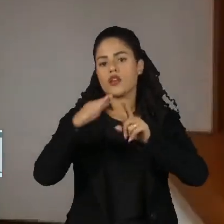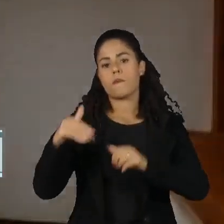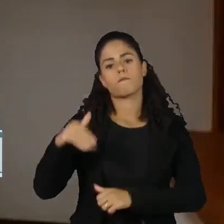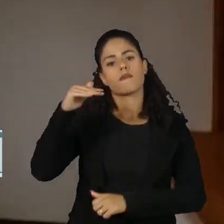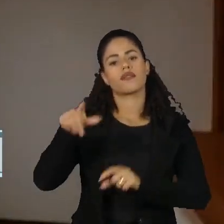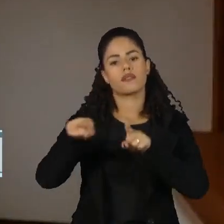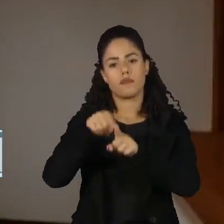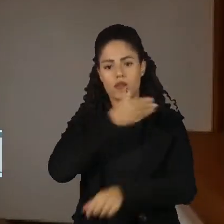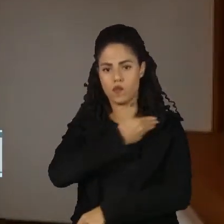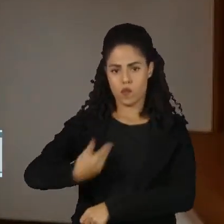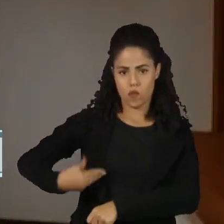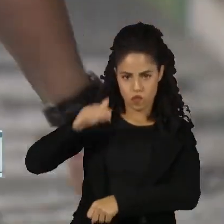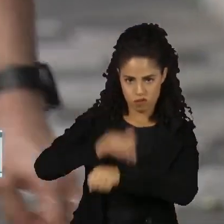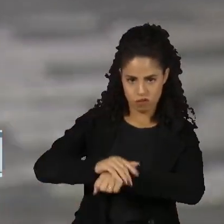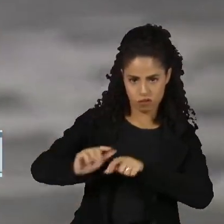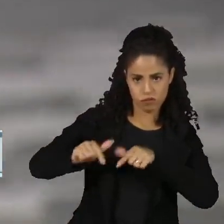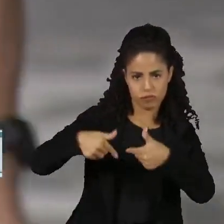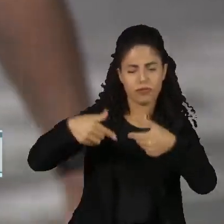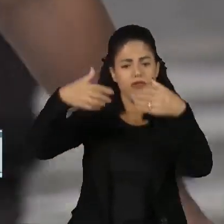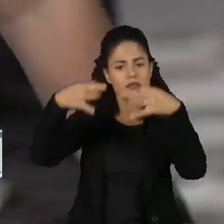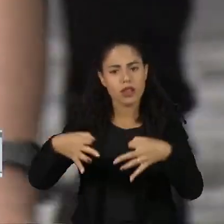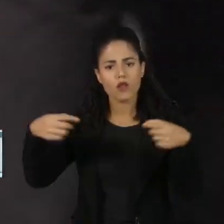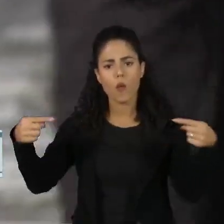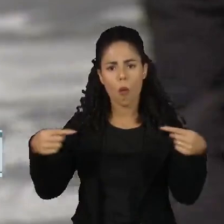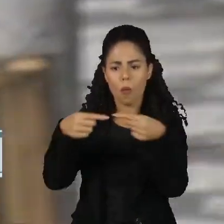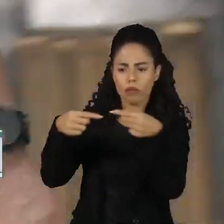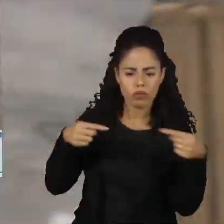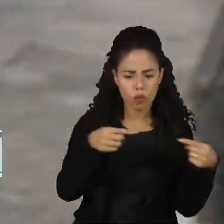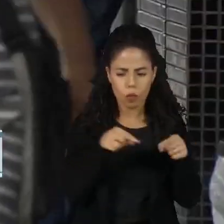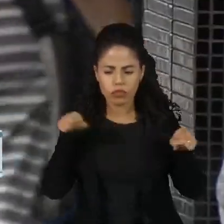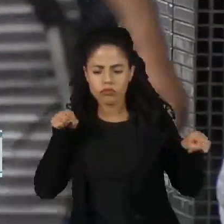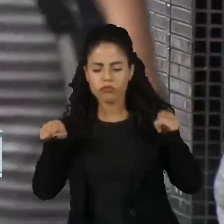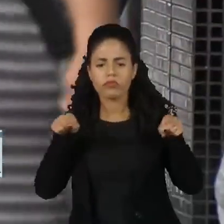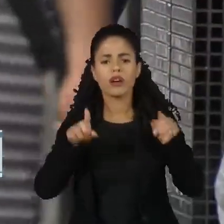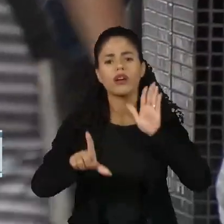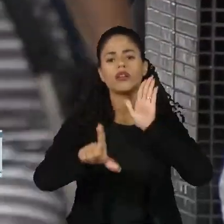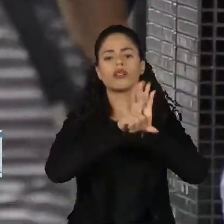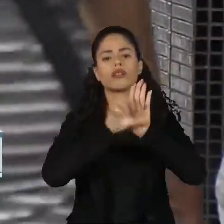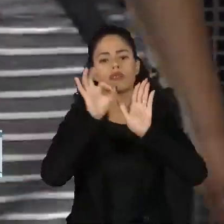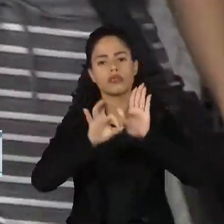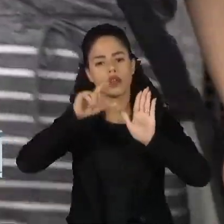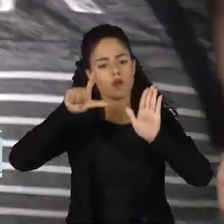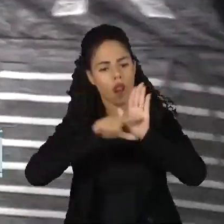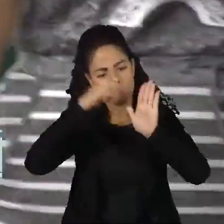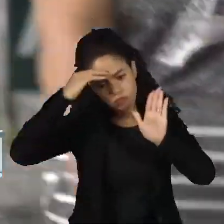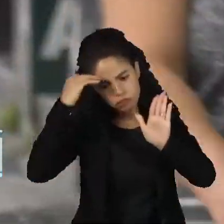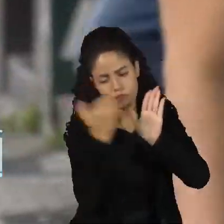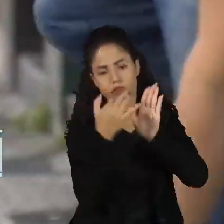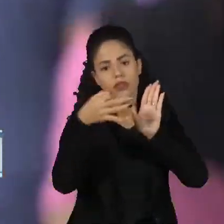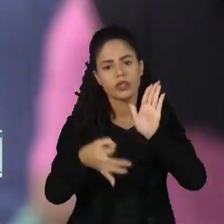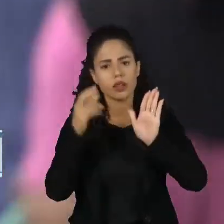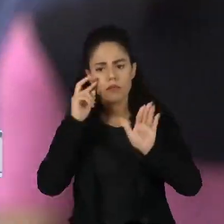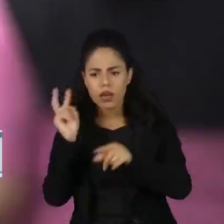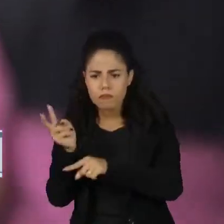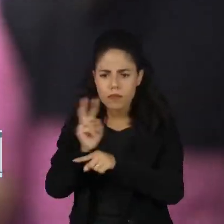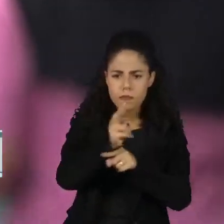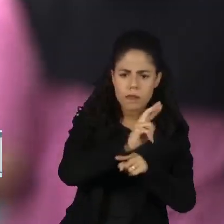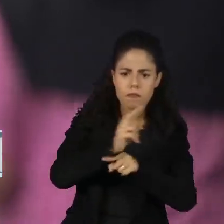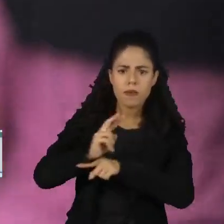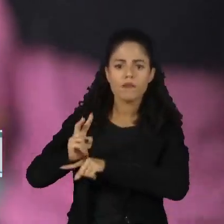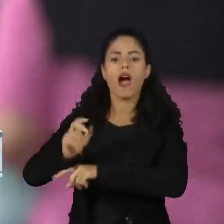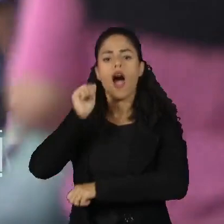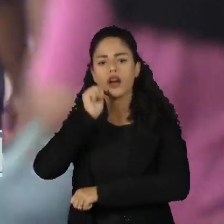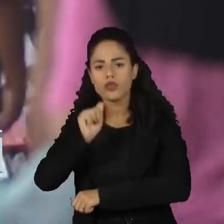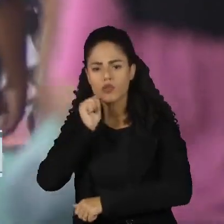do próprio governo, de políticas públicas, de implementar leis que sejam cumpridas, de vigiar que as mulheres